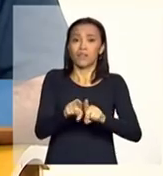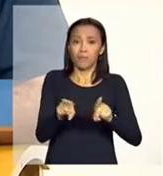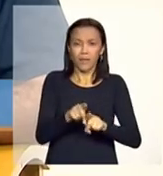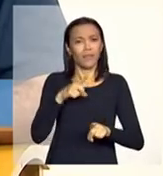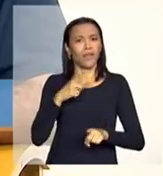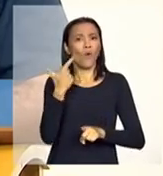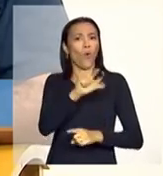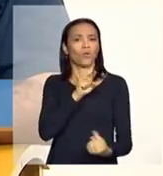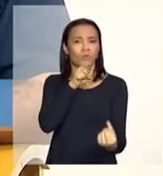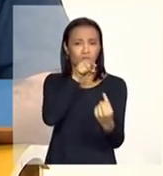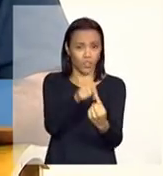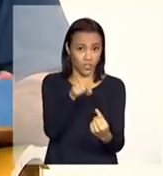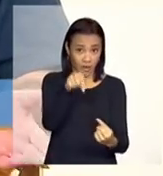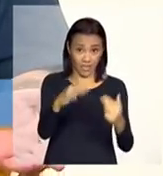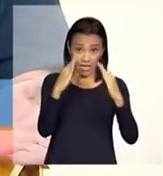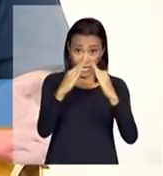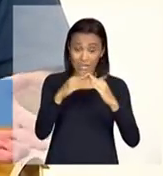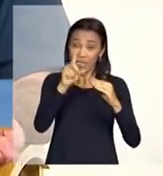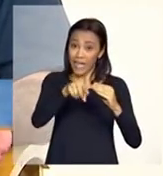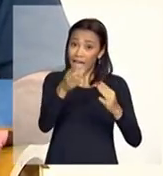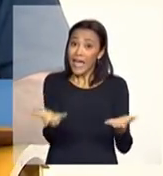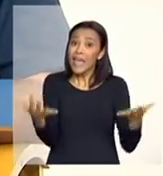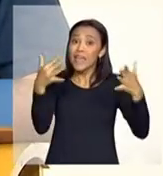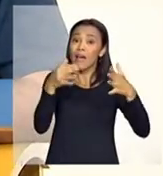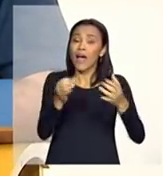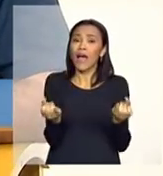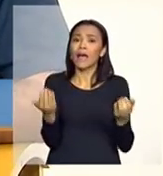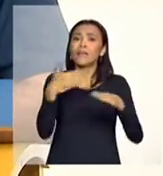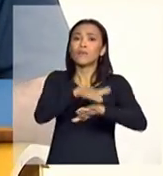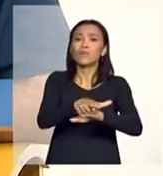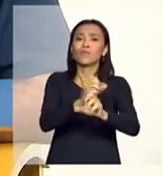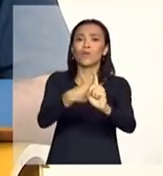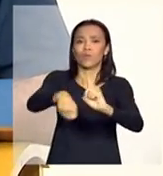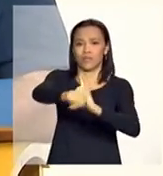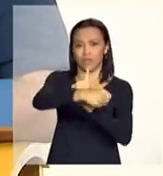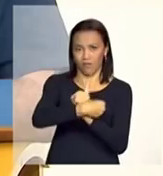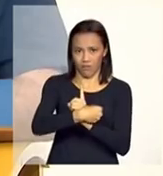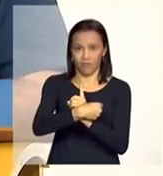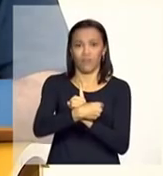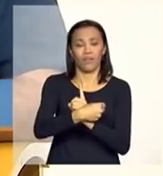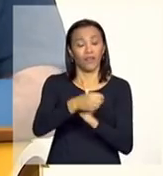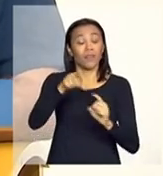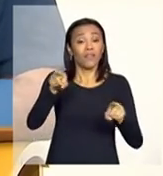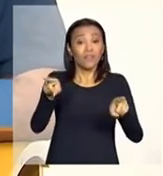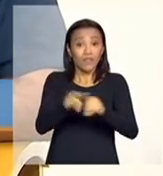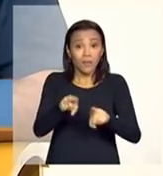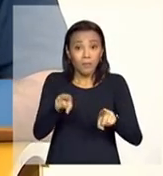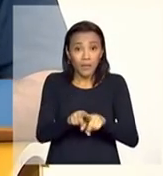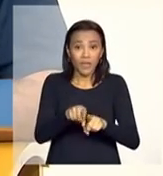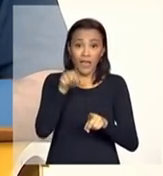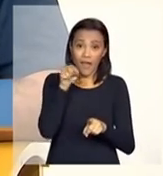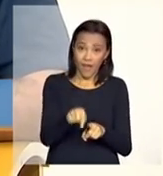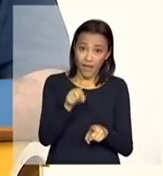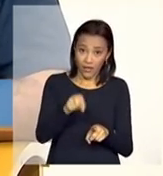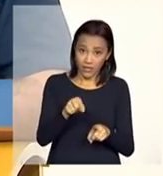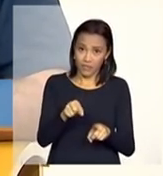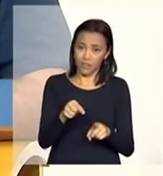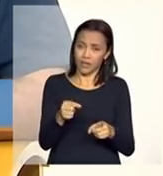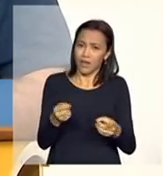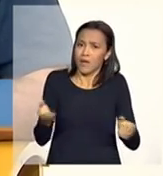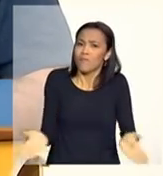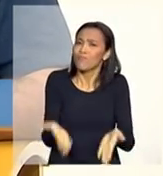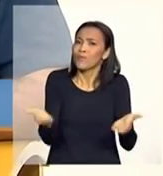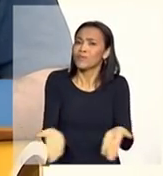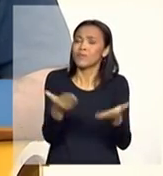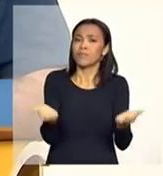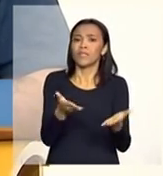outro objetivo, que é essa reintegração social, como a Mariana estava falando. Acho que a proposta é que as residências inclusivas também fomentem essa integração das pessoas